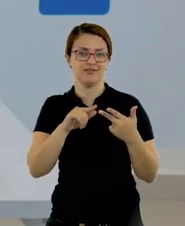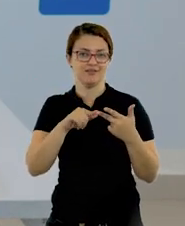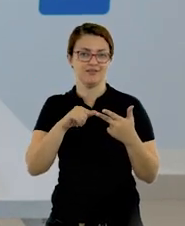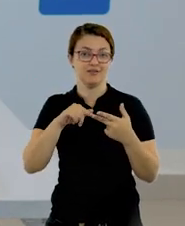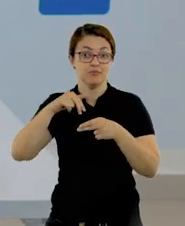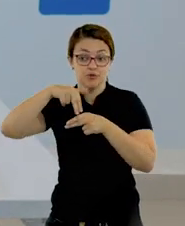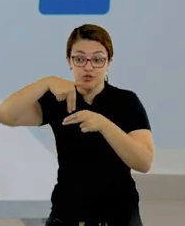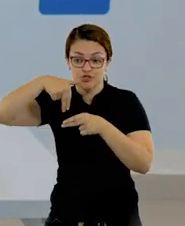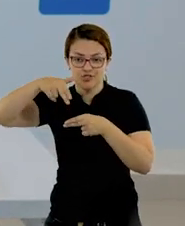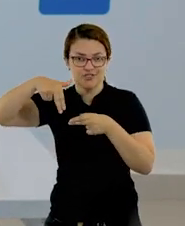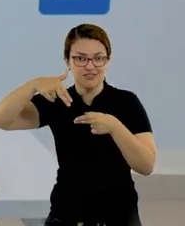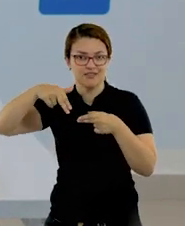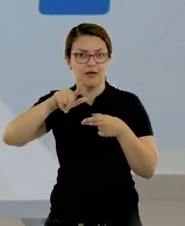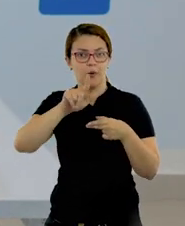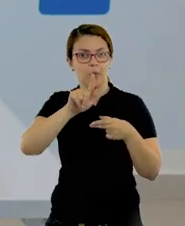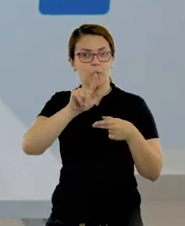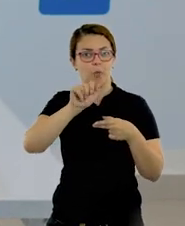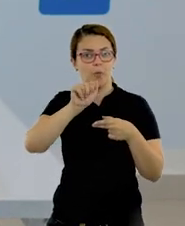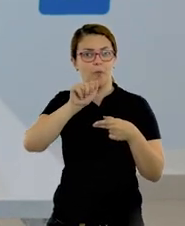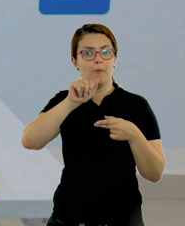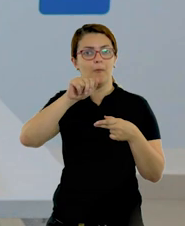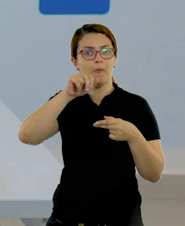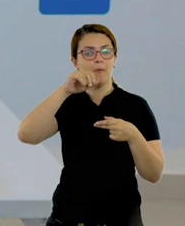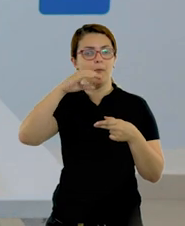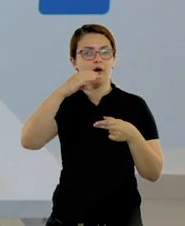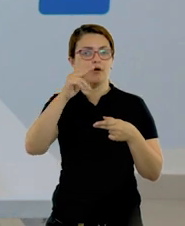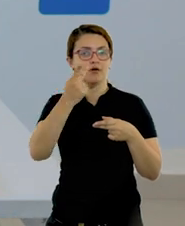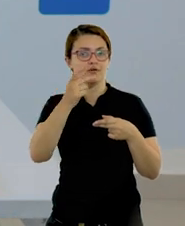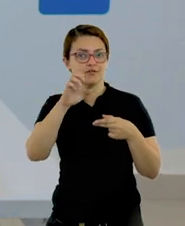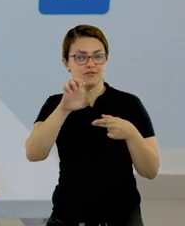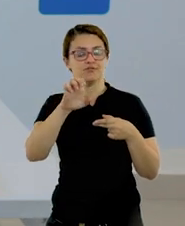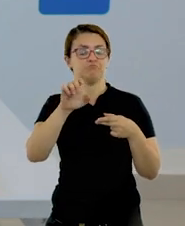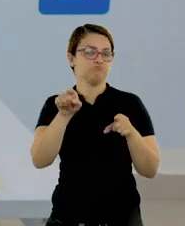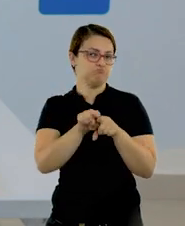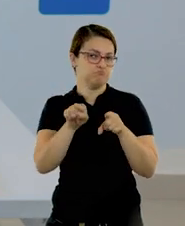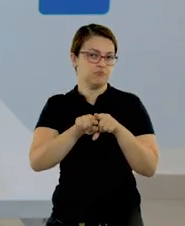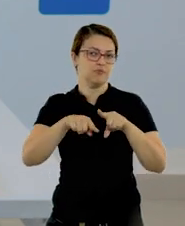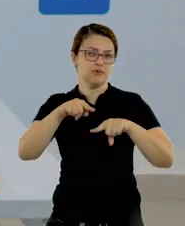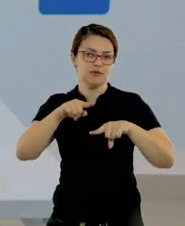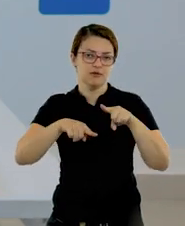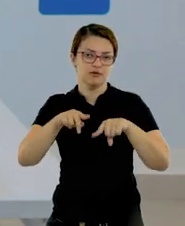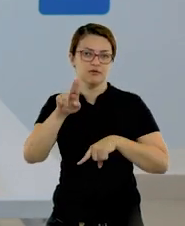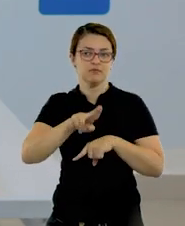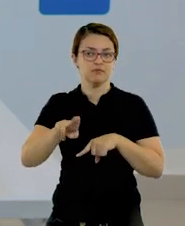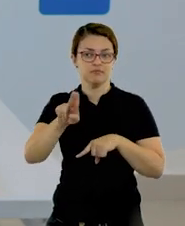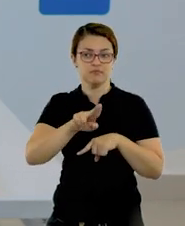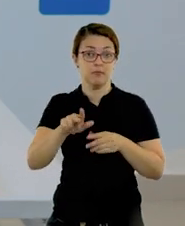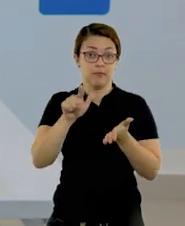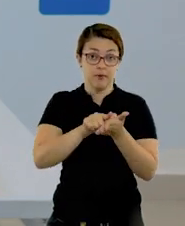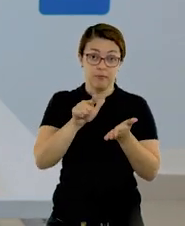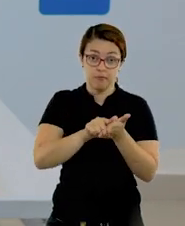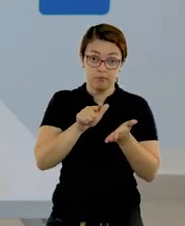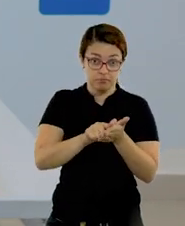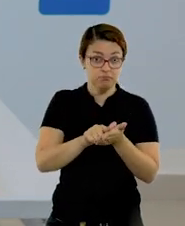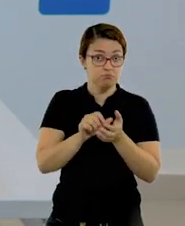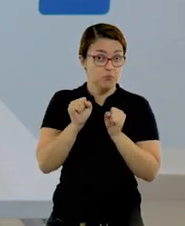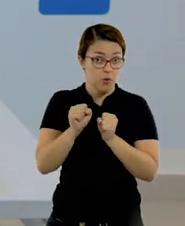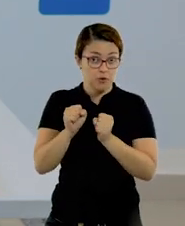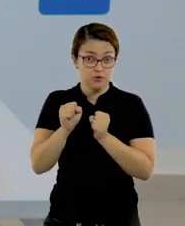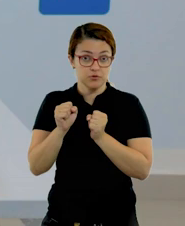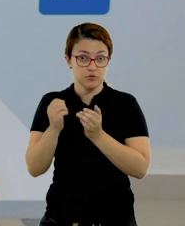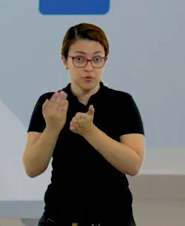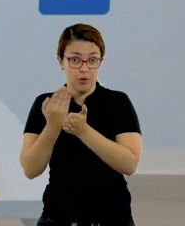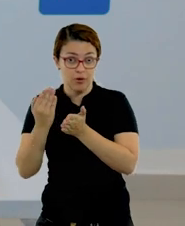tinta guache. Vocês vão usar, além desses materiais, o papel, né? Que pode ser uma folha de